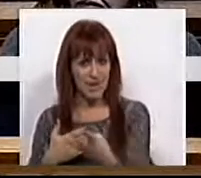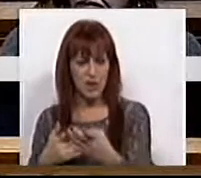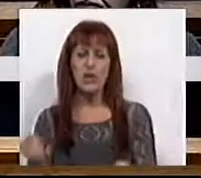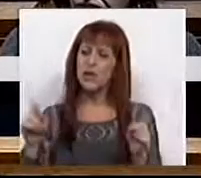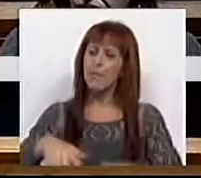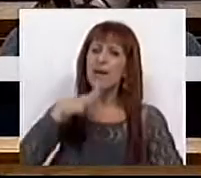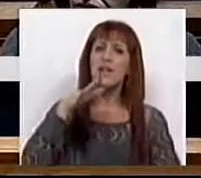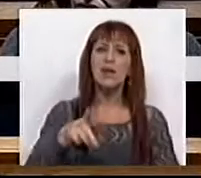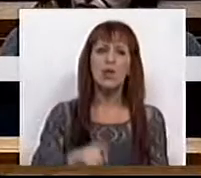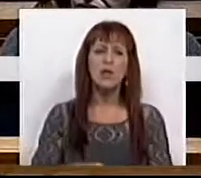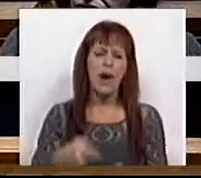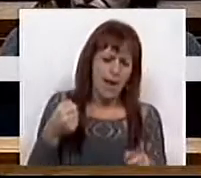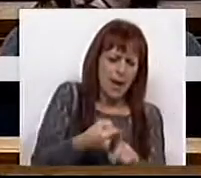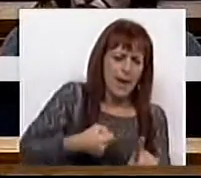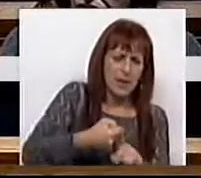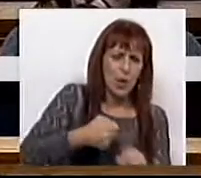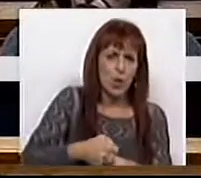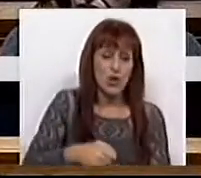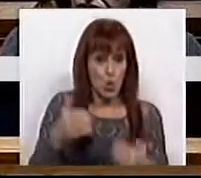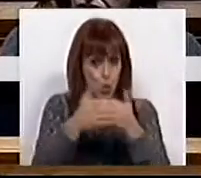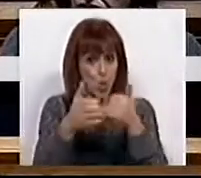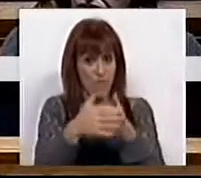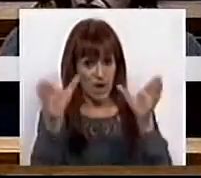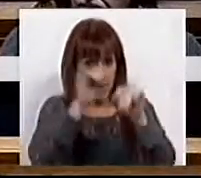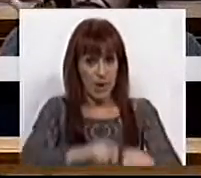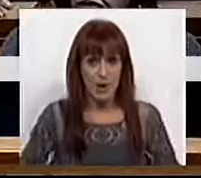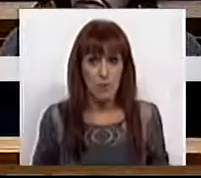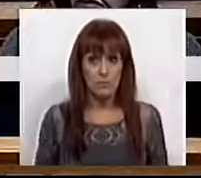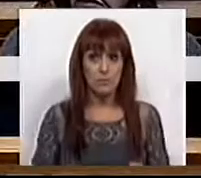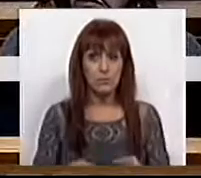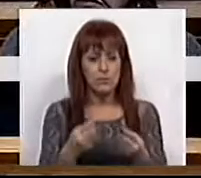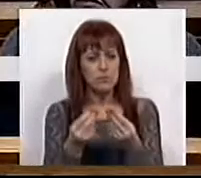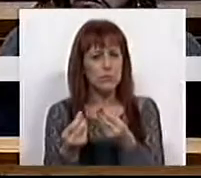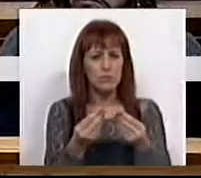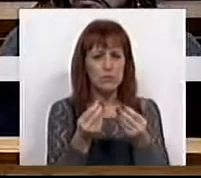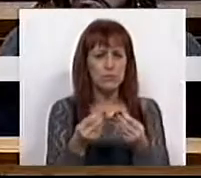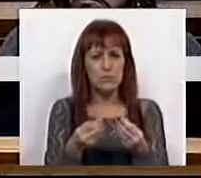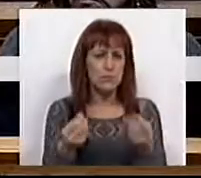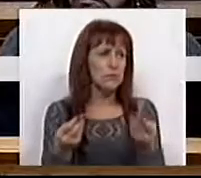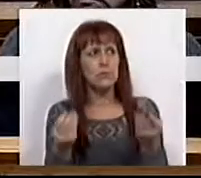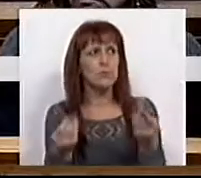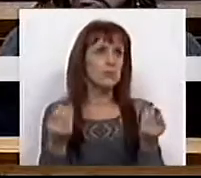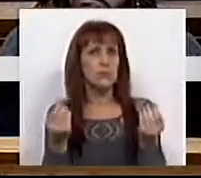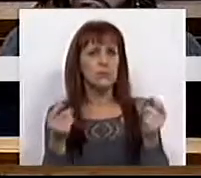Diz também que ataca os mais velhos numa espécie de